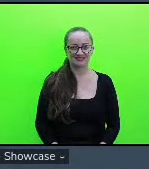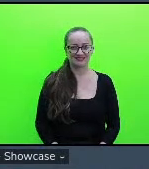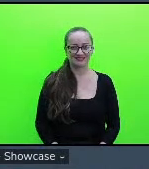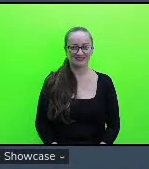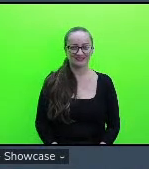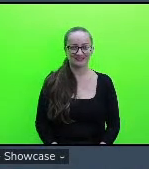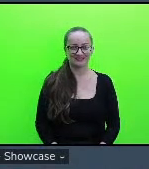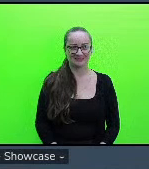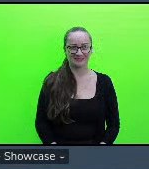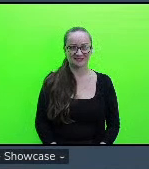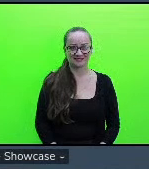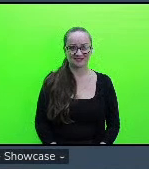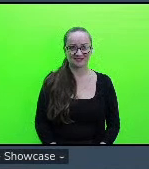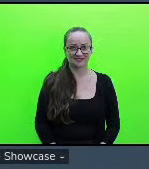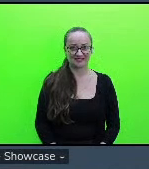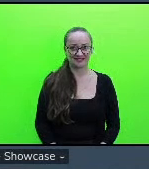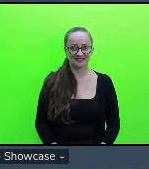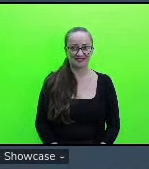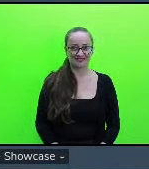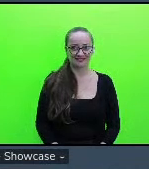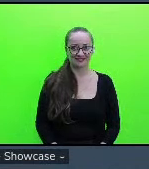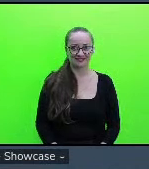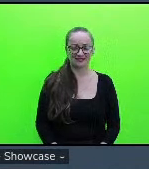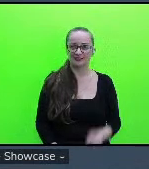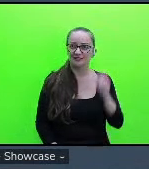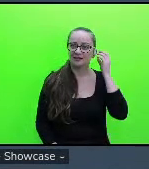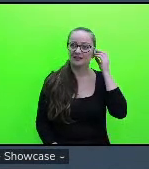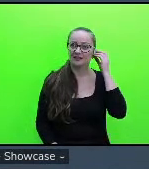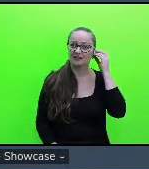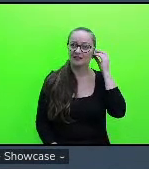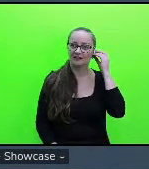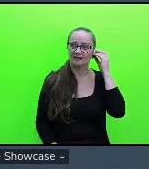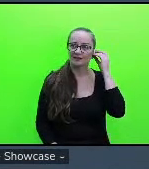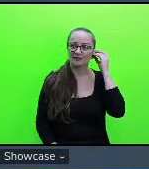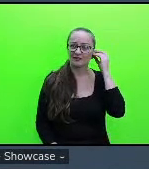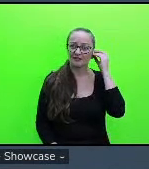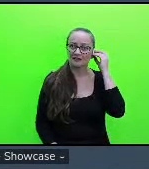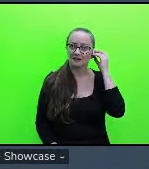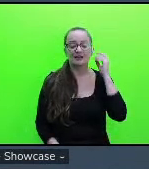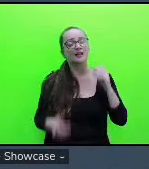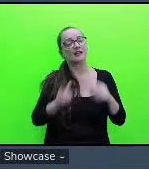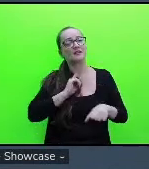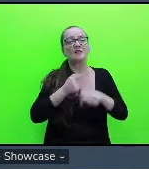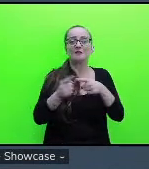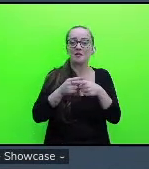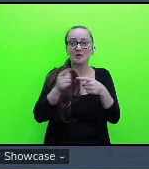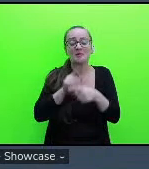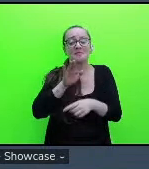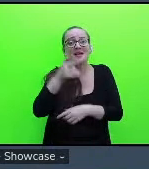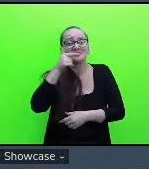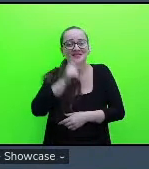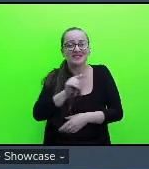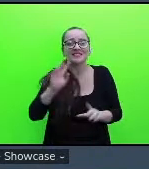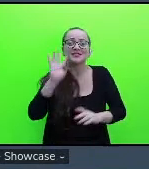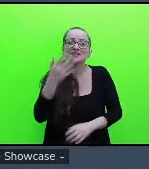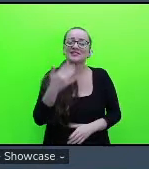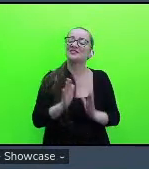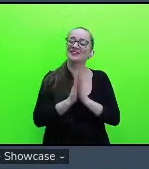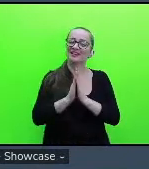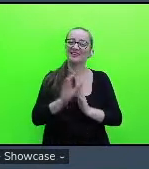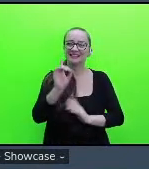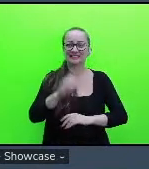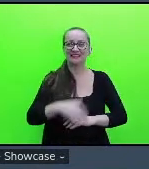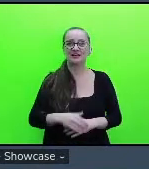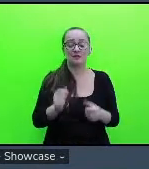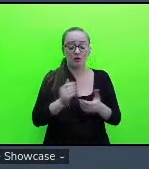vou colocar o seu tempo mas ainda bem que a gente mora perto eu vou ativar eu seu tempo e aí